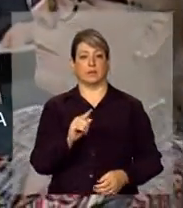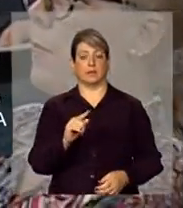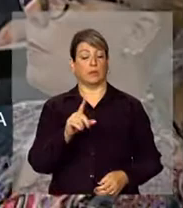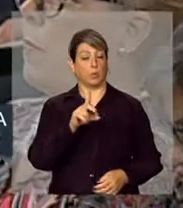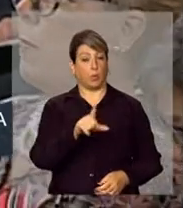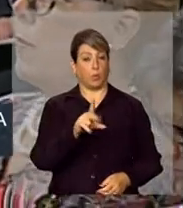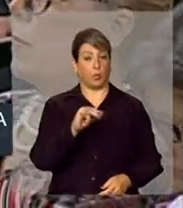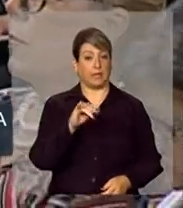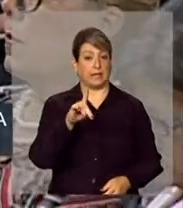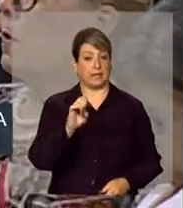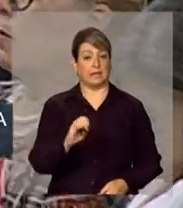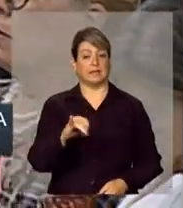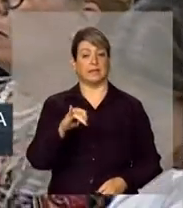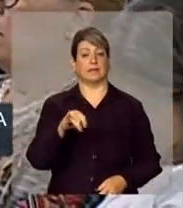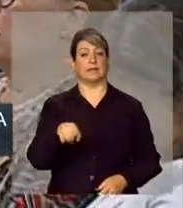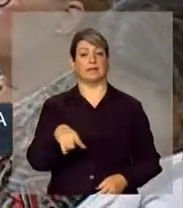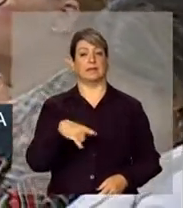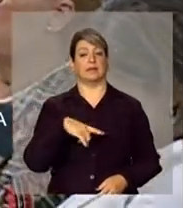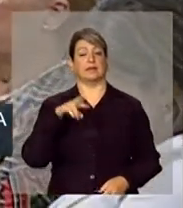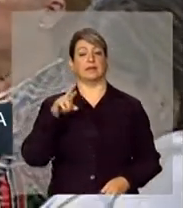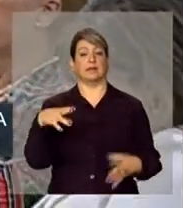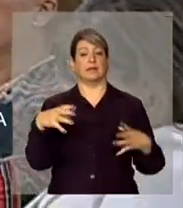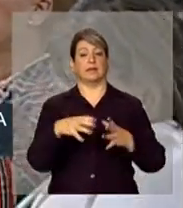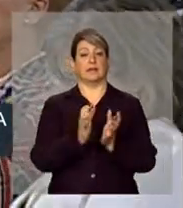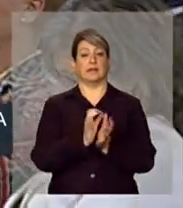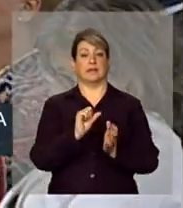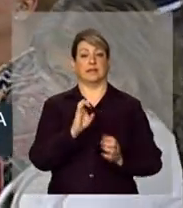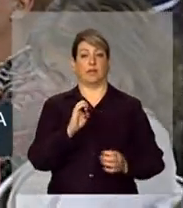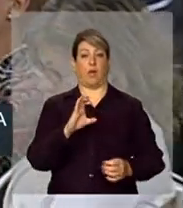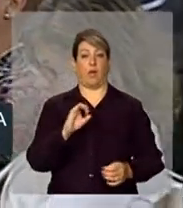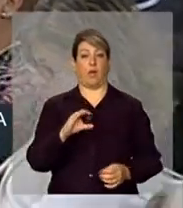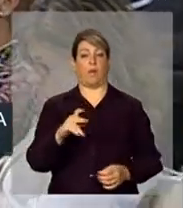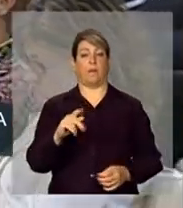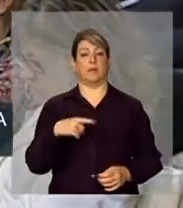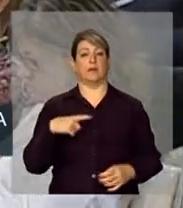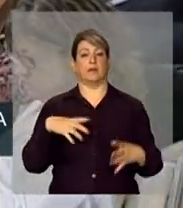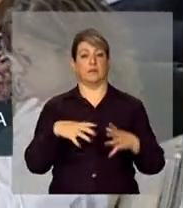representa a Secopa do Estado do Amazonas,